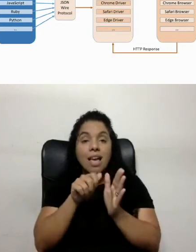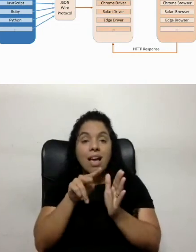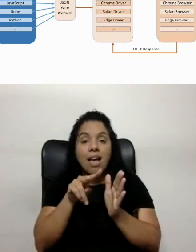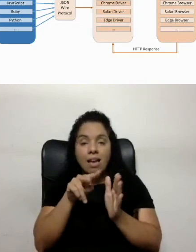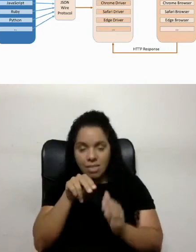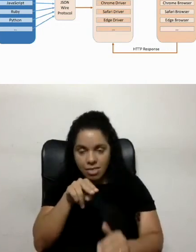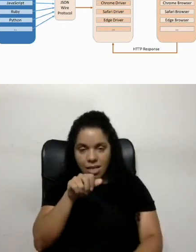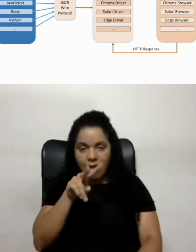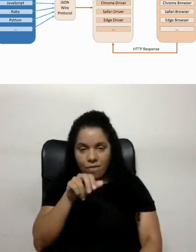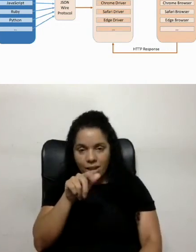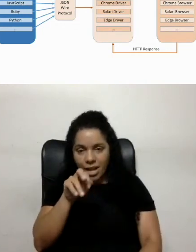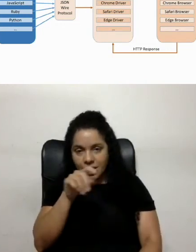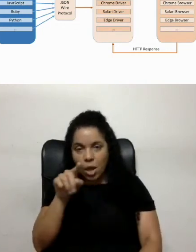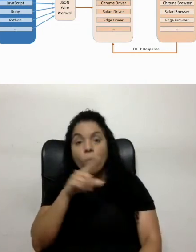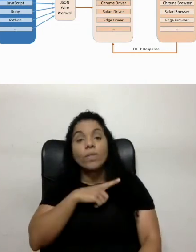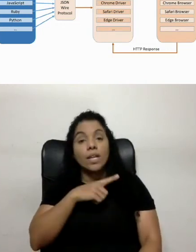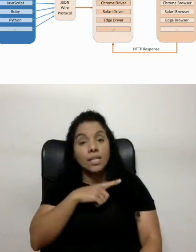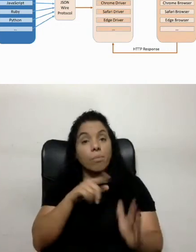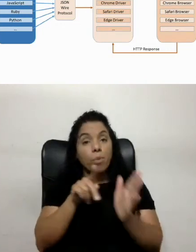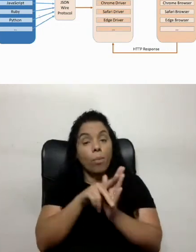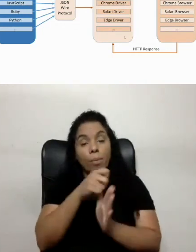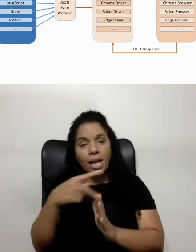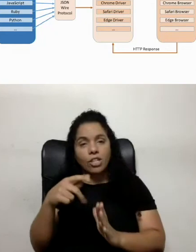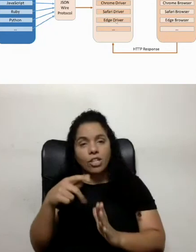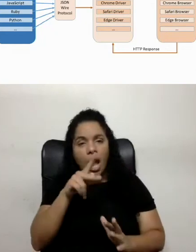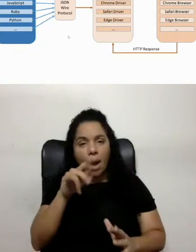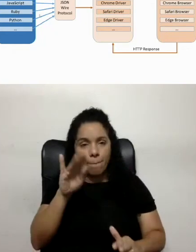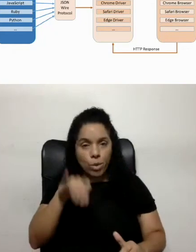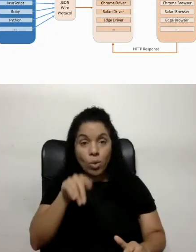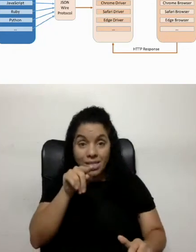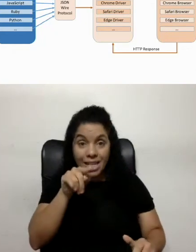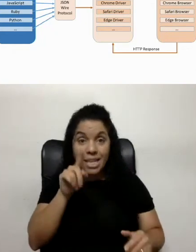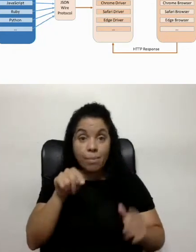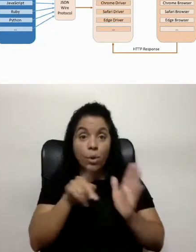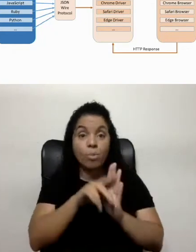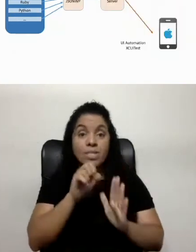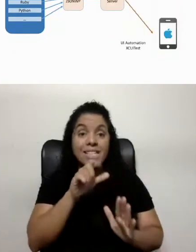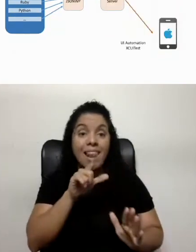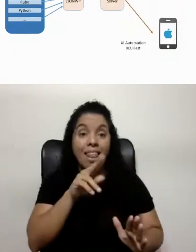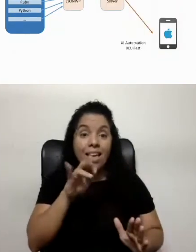gente também tem o aplicativo aí do Appium. Isso aqui, no caso, seria do nosso Selenium.